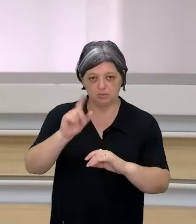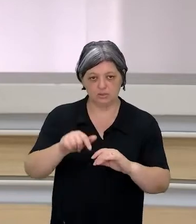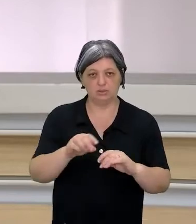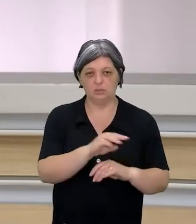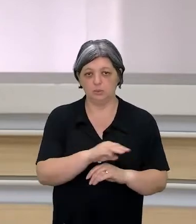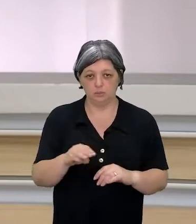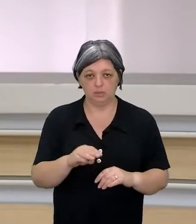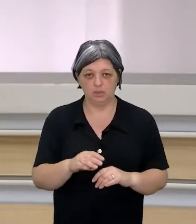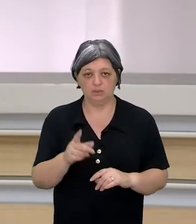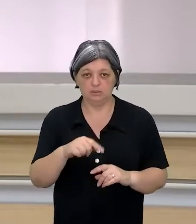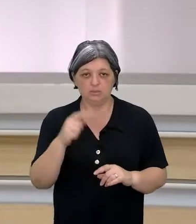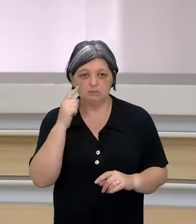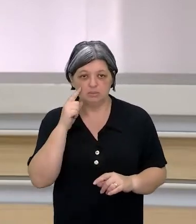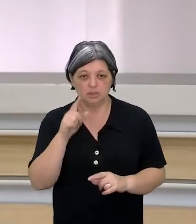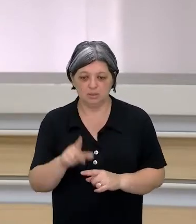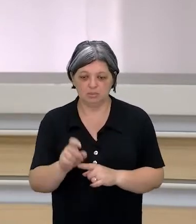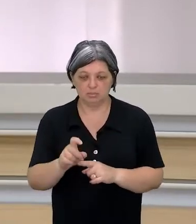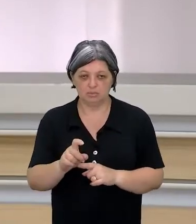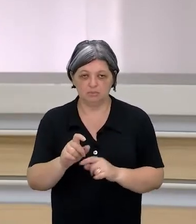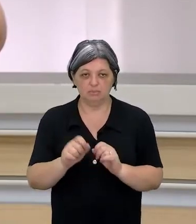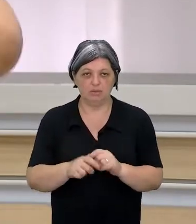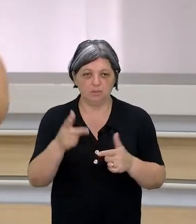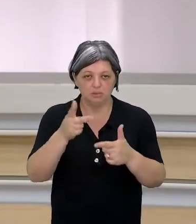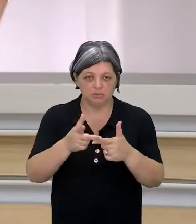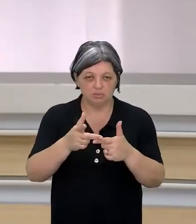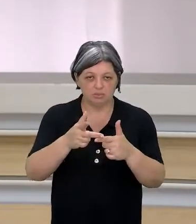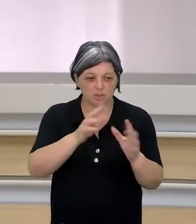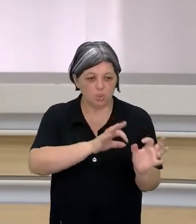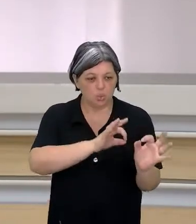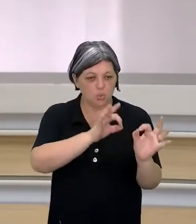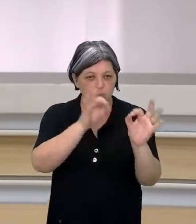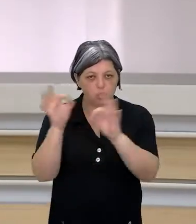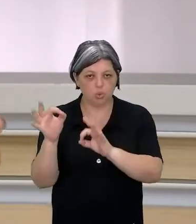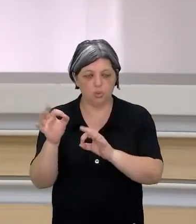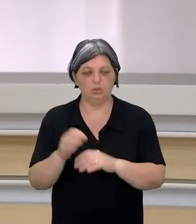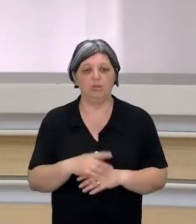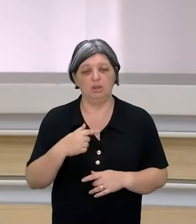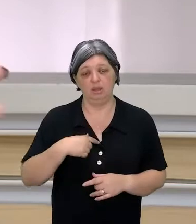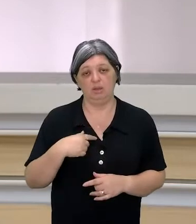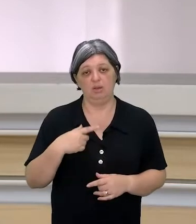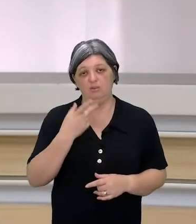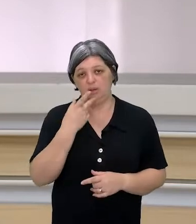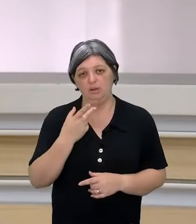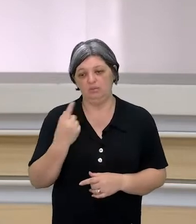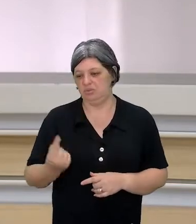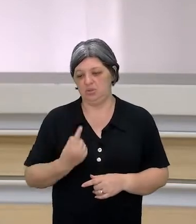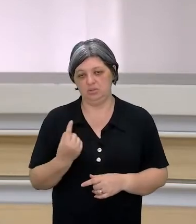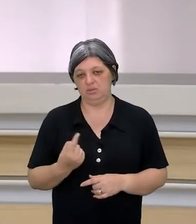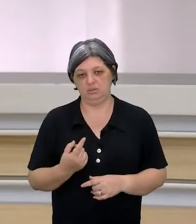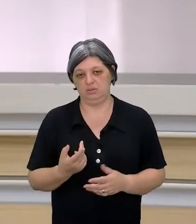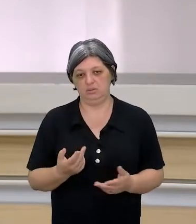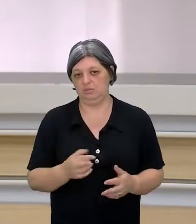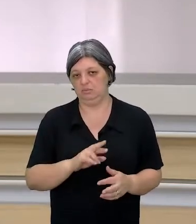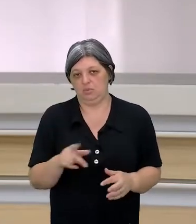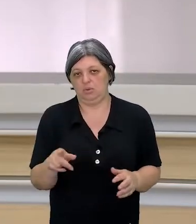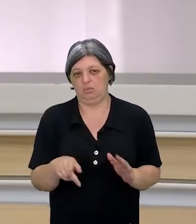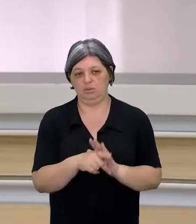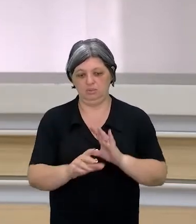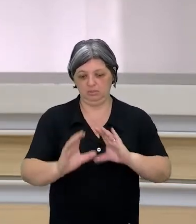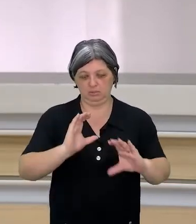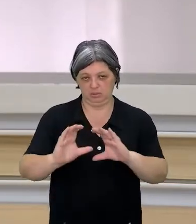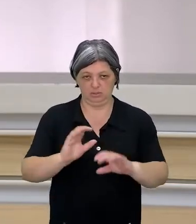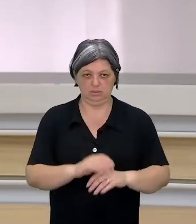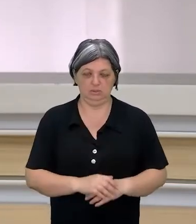momento que você dá play e você assiste. Ela sozinha, eu falando aqui solta, não é um ato de comunicação.